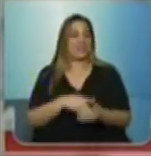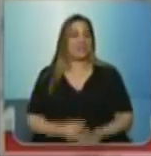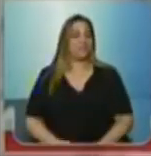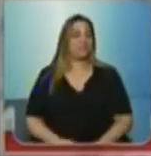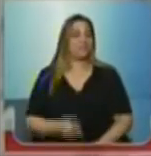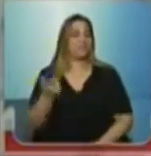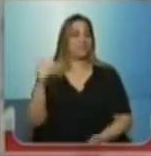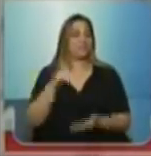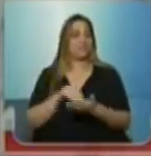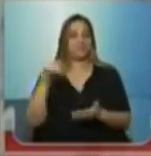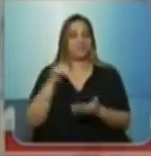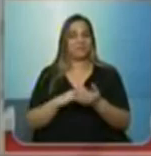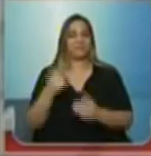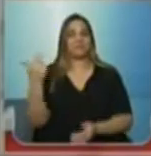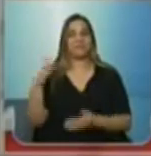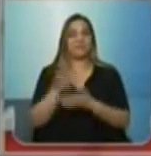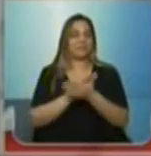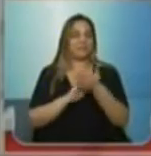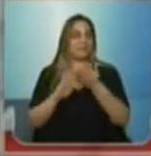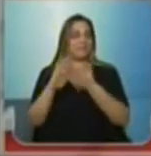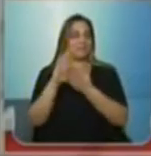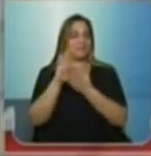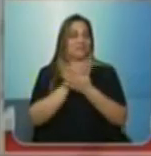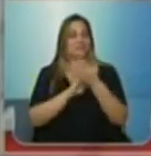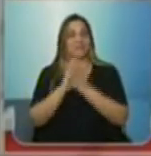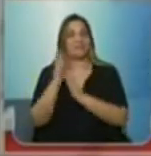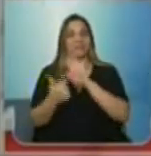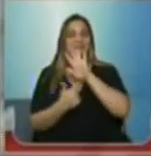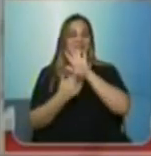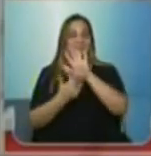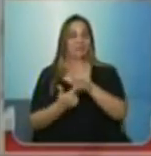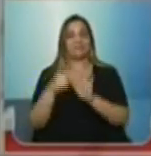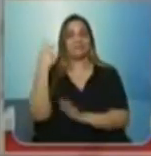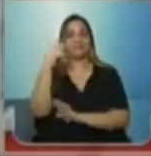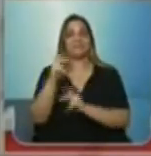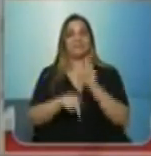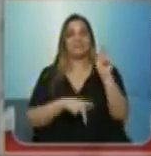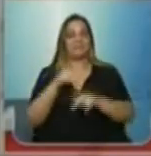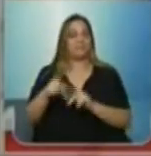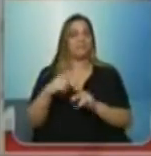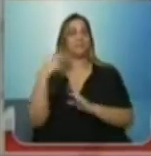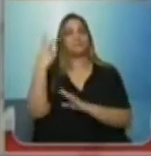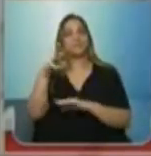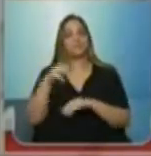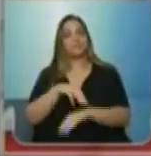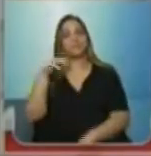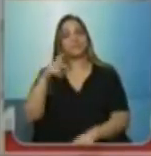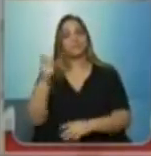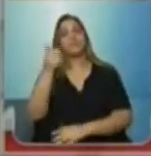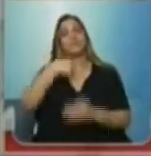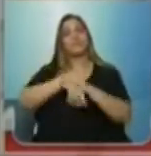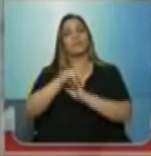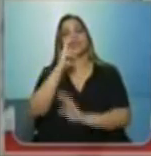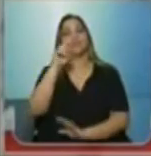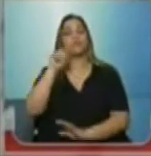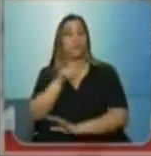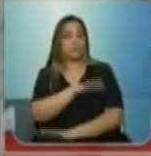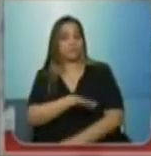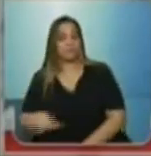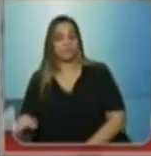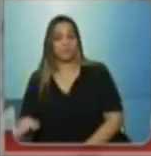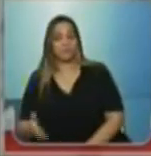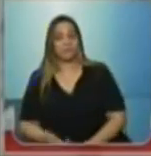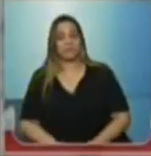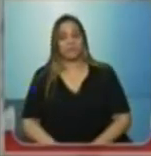secretaria não tem nada para apresentar para a população, para o magistério e para os 5 milhões de alunos. Então,